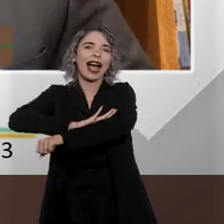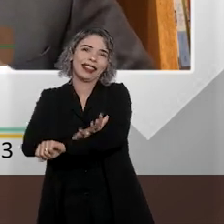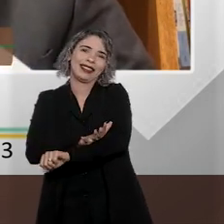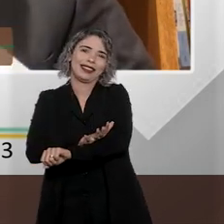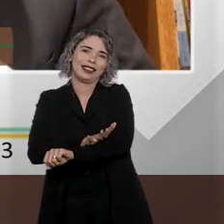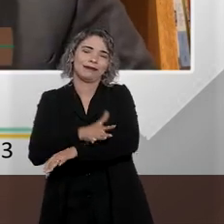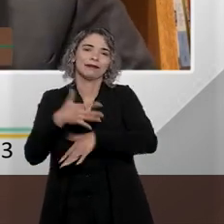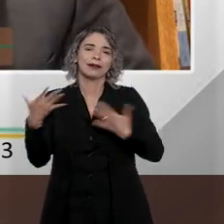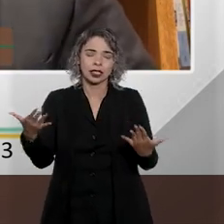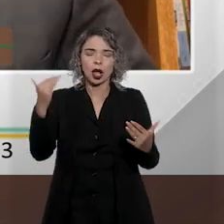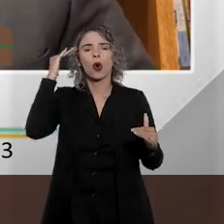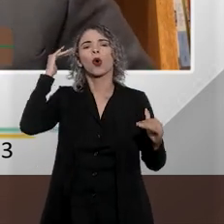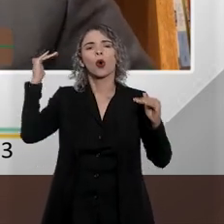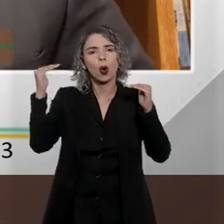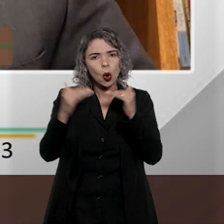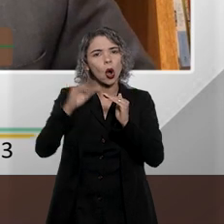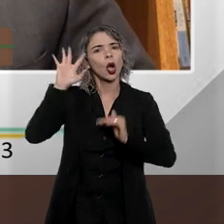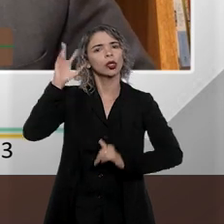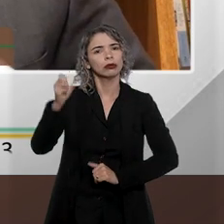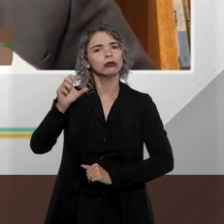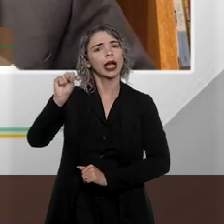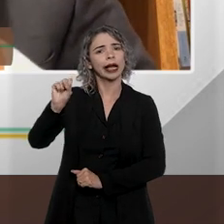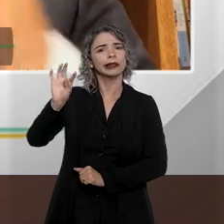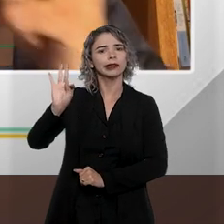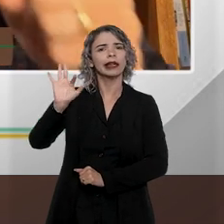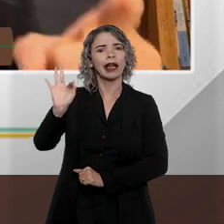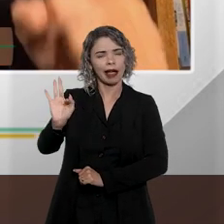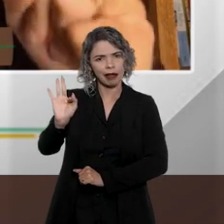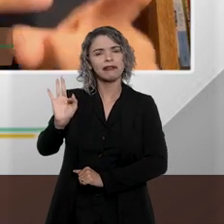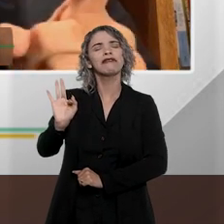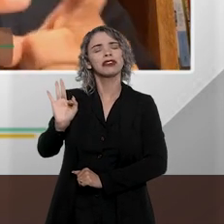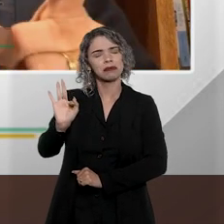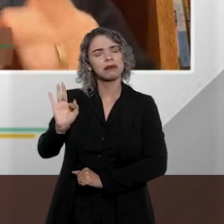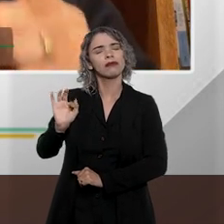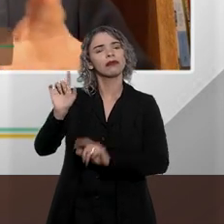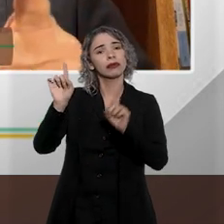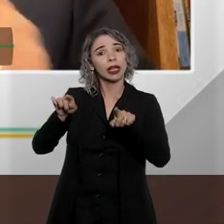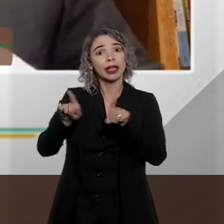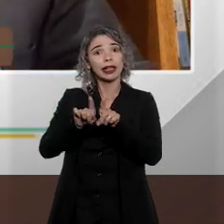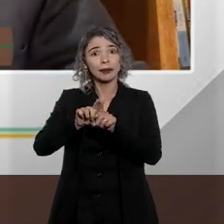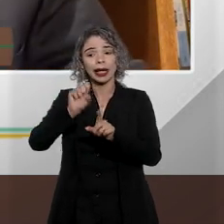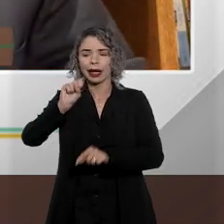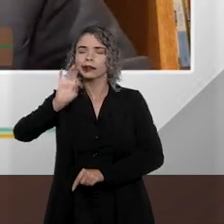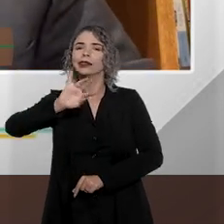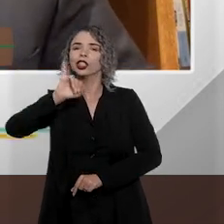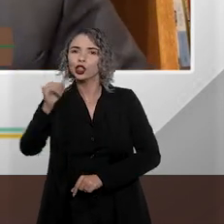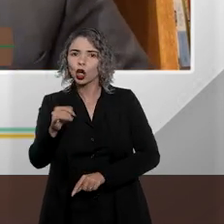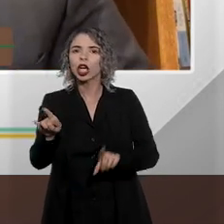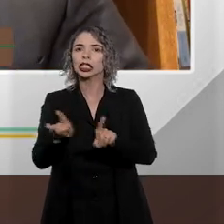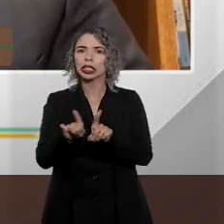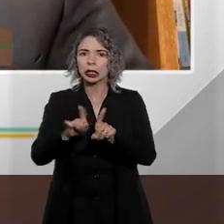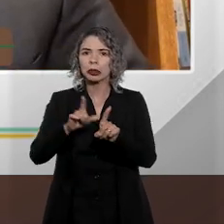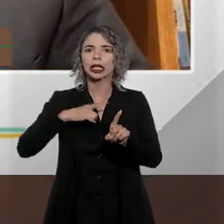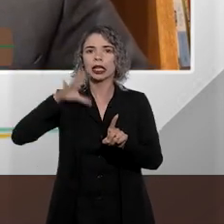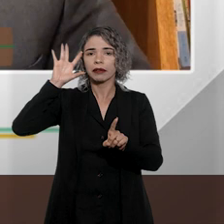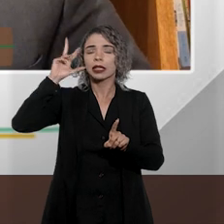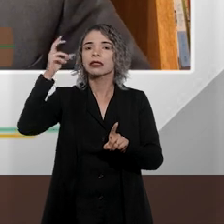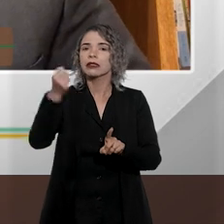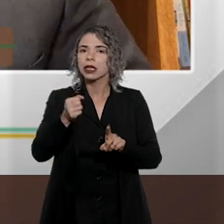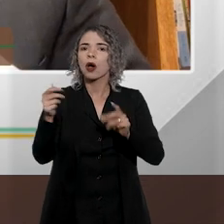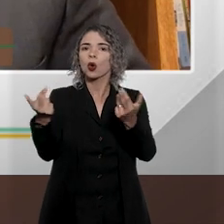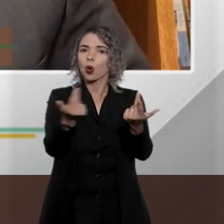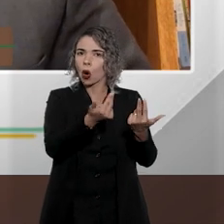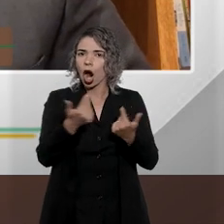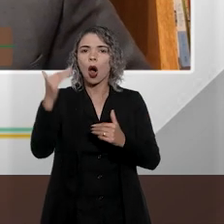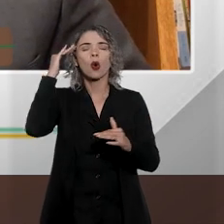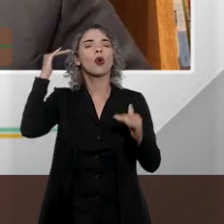Então concordo com a decisão do Supremo Tribunal Federal, inclusive o leading case foi do STJ, depois foi uma decisão também do Supremo Tribunal